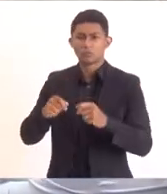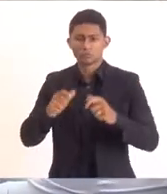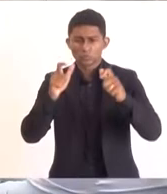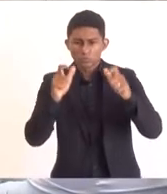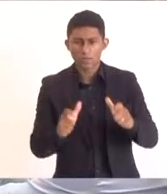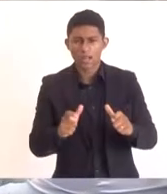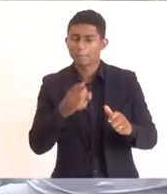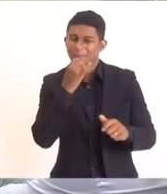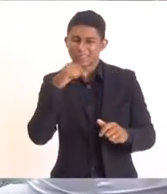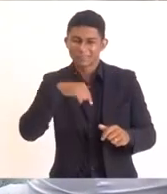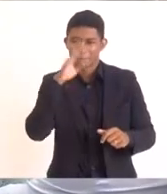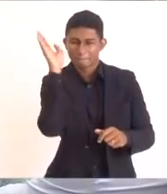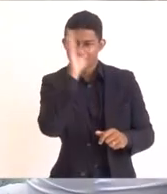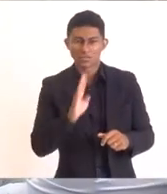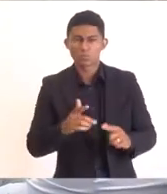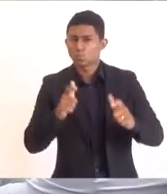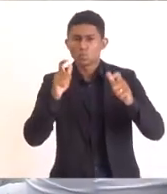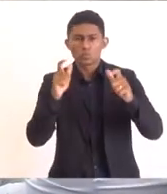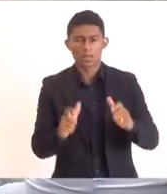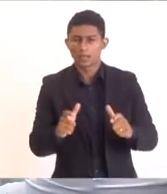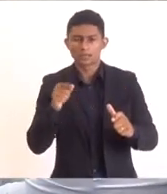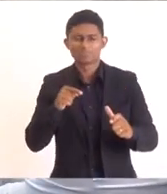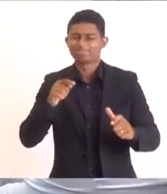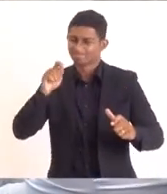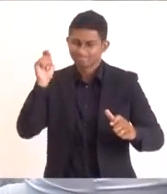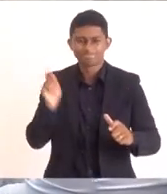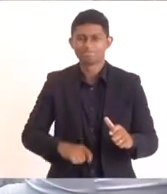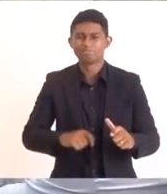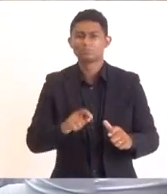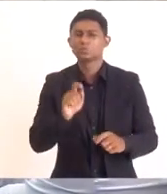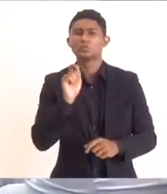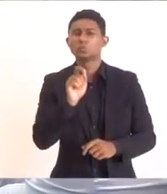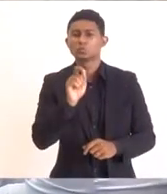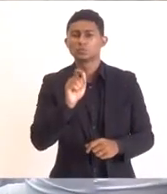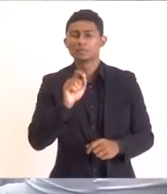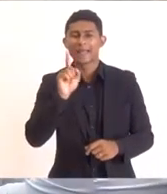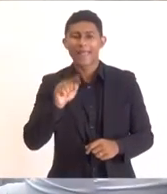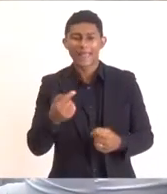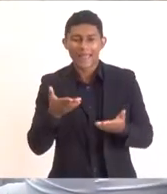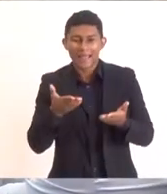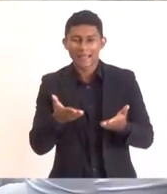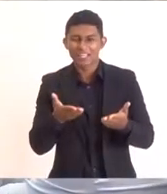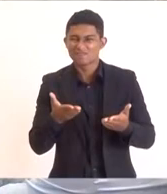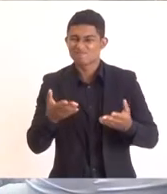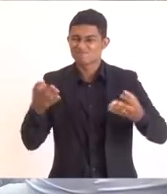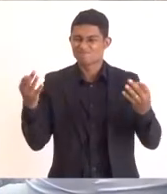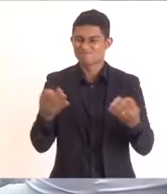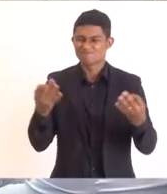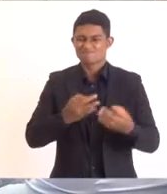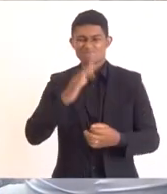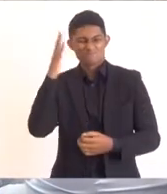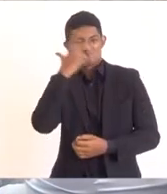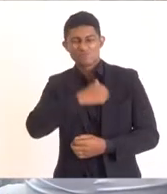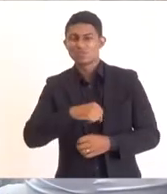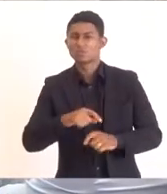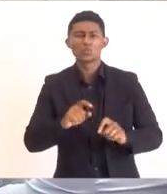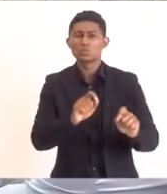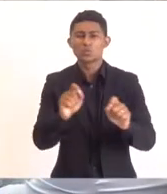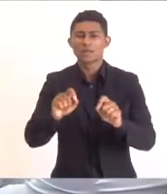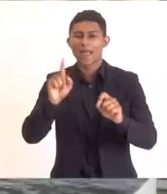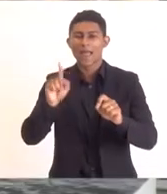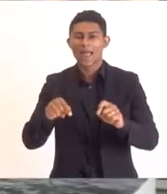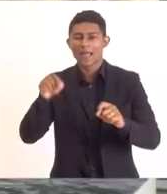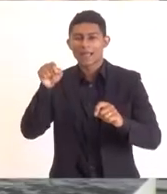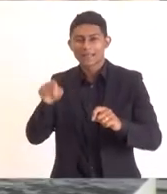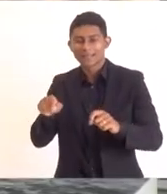lugar no Brasil que pode ser considerado a Cancun brasileira, esse lugar é a Costa